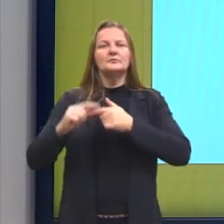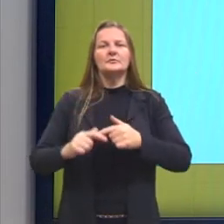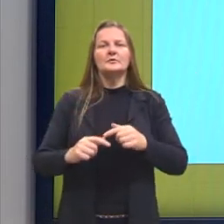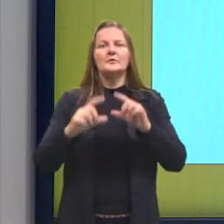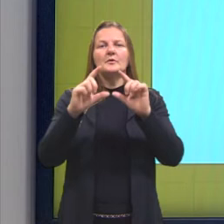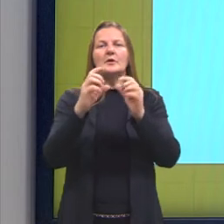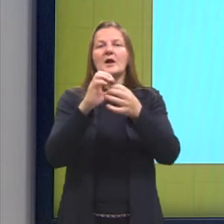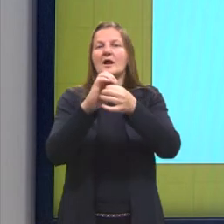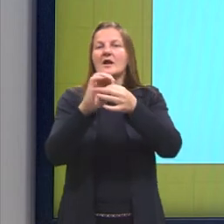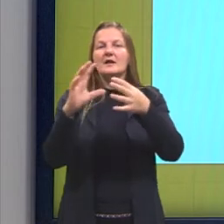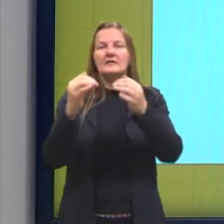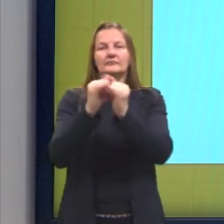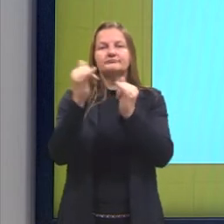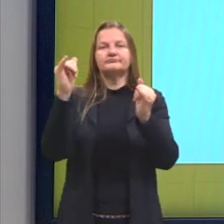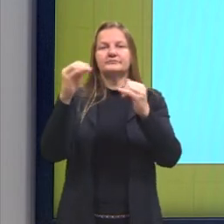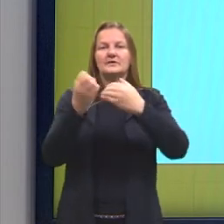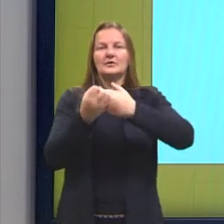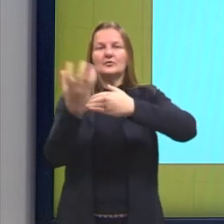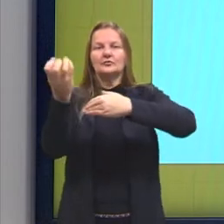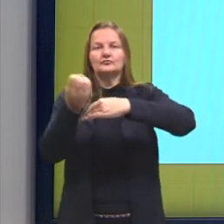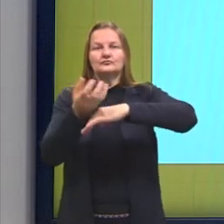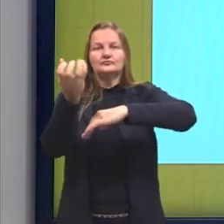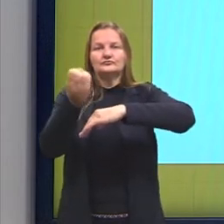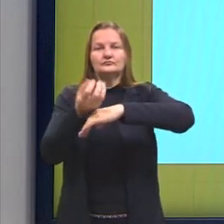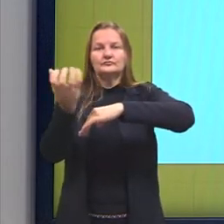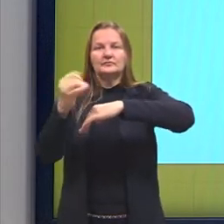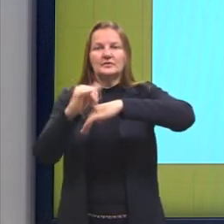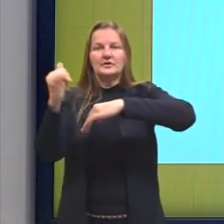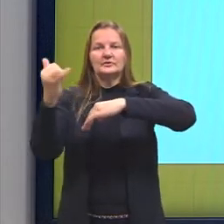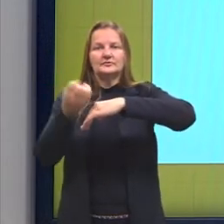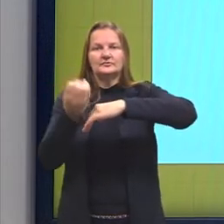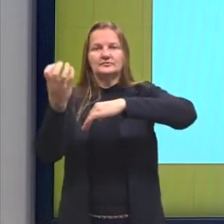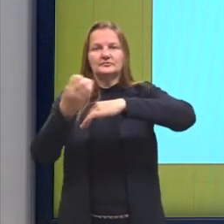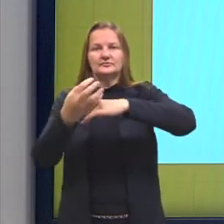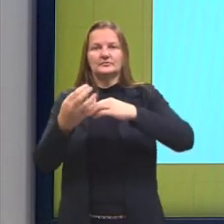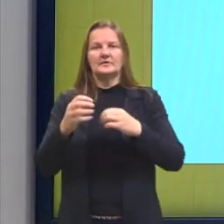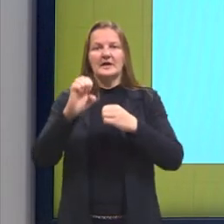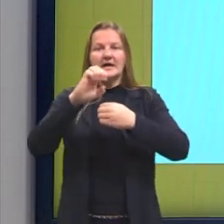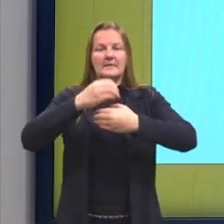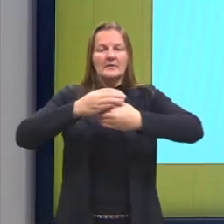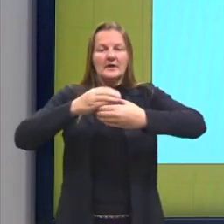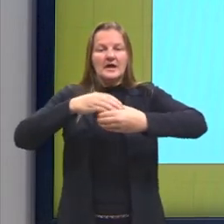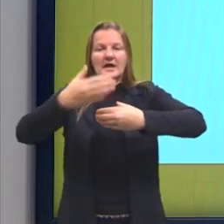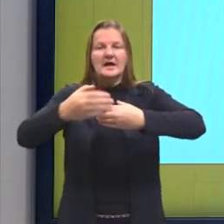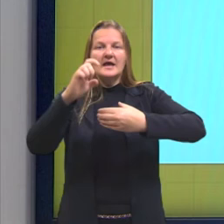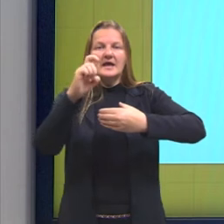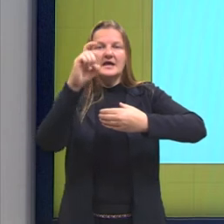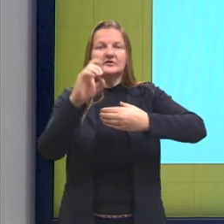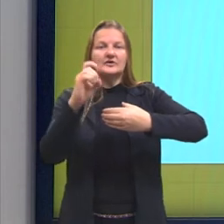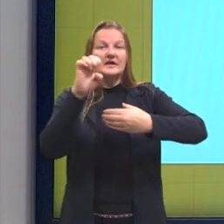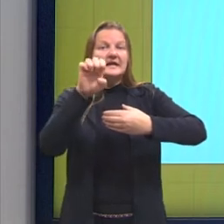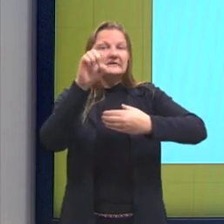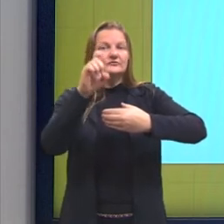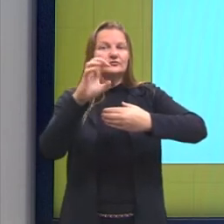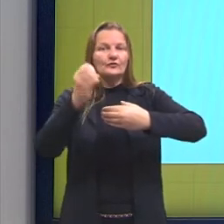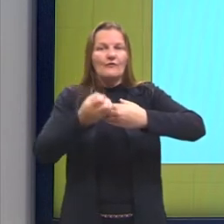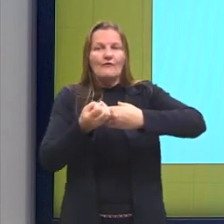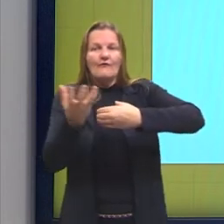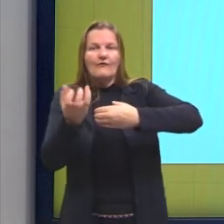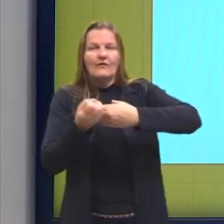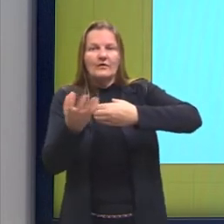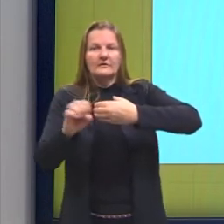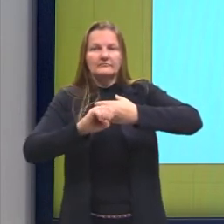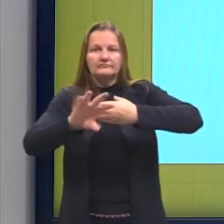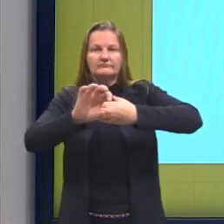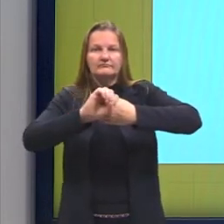eu libero energia, né? Pensem que aqui está liberando energia nas reações exo. Exo libera para o ambiente, né? Libera calor